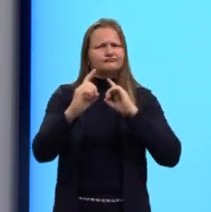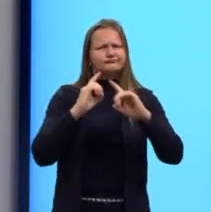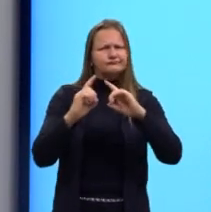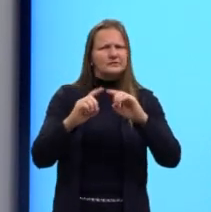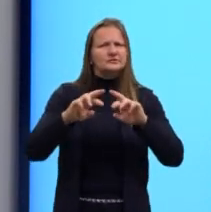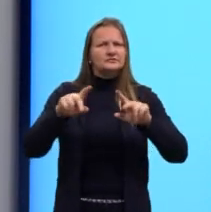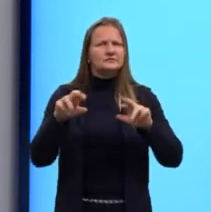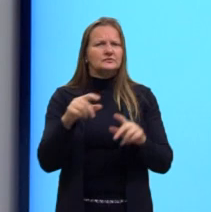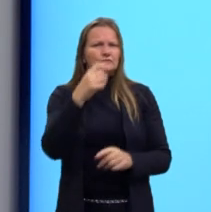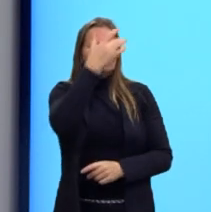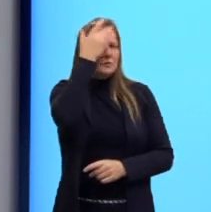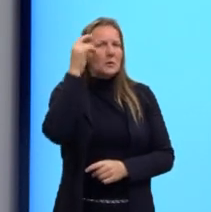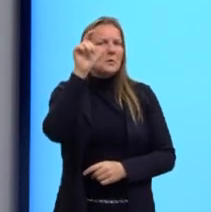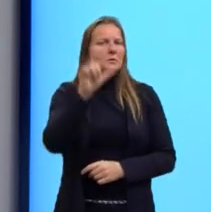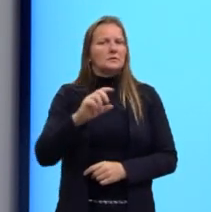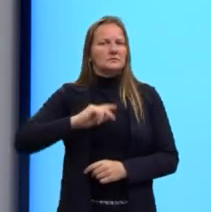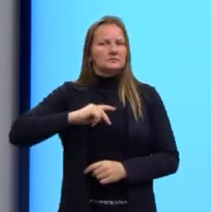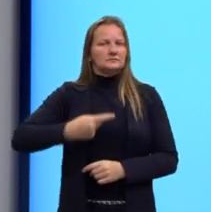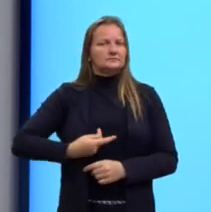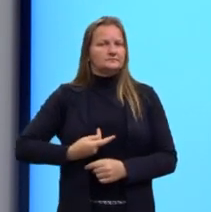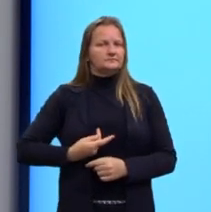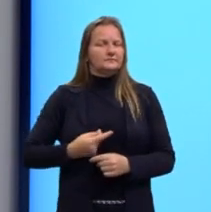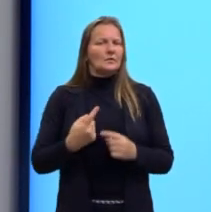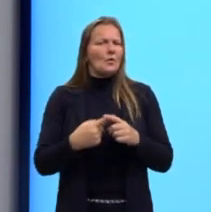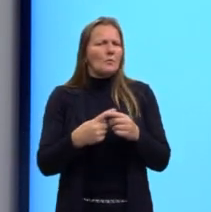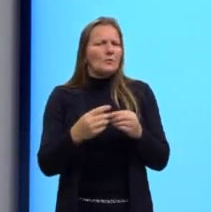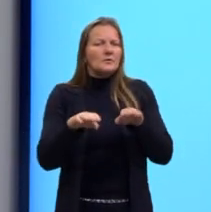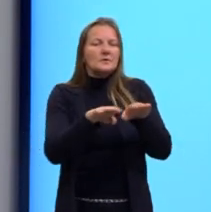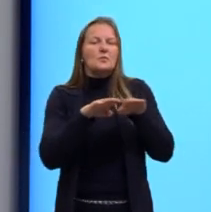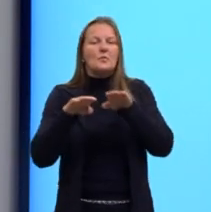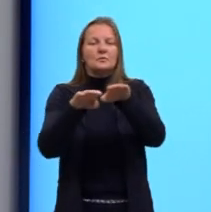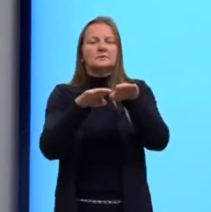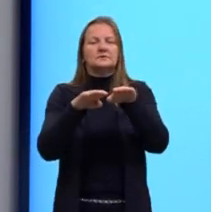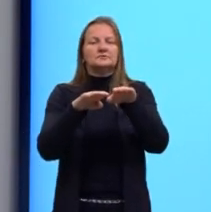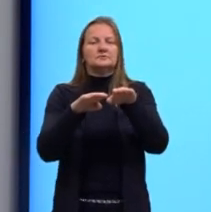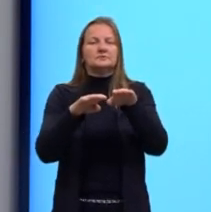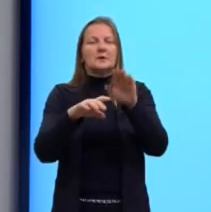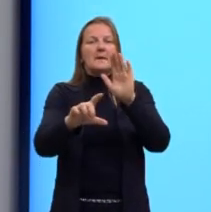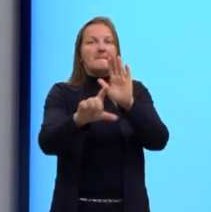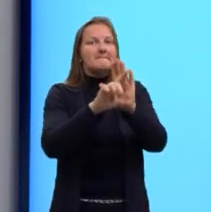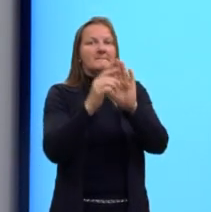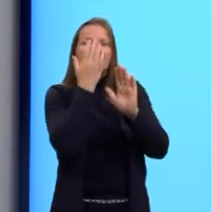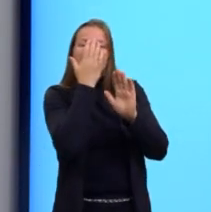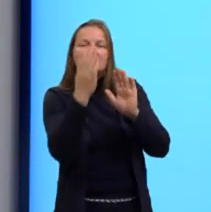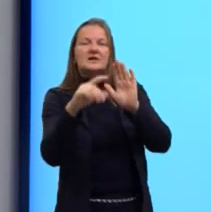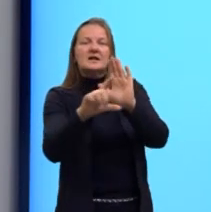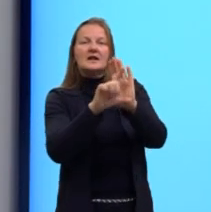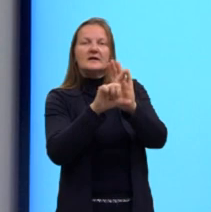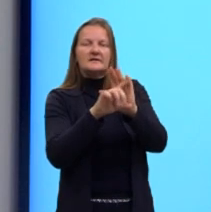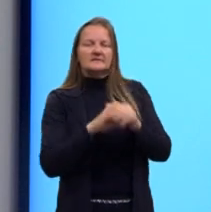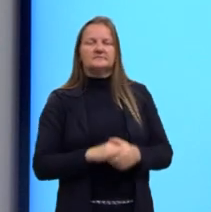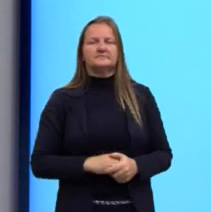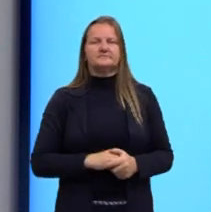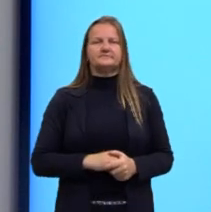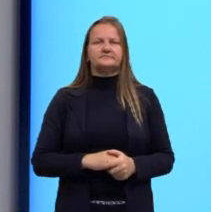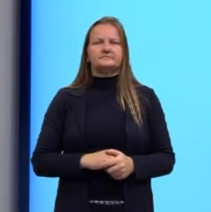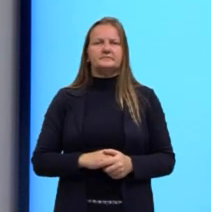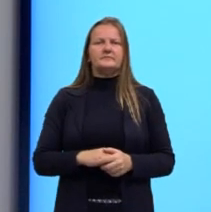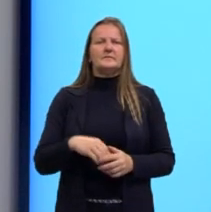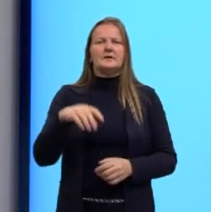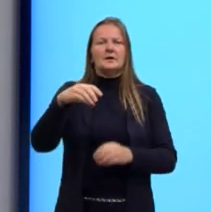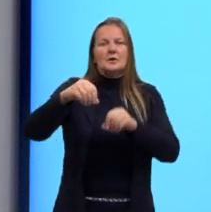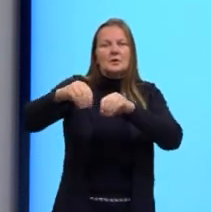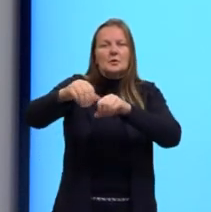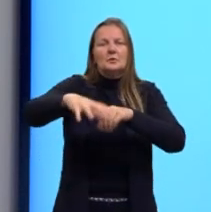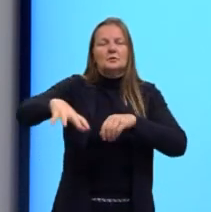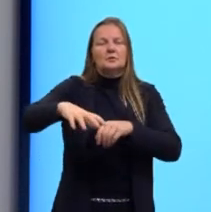essa diferença do ser humano em relação à igualdade, e eles conseguem construir que o ser humano tenha essa igualdade perante a lei. A propriedade, aqui